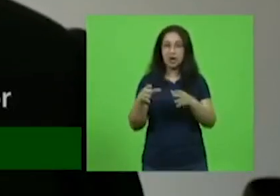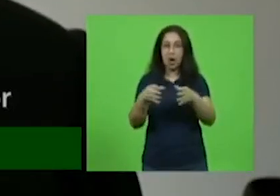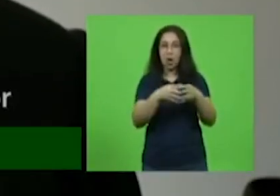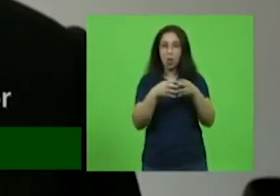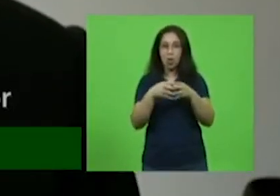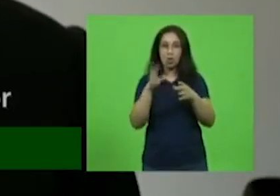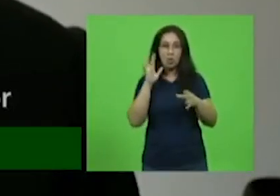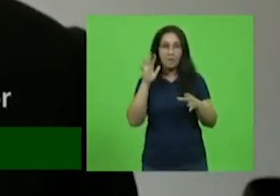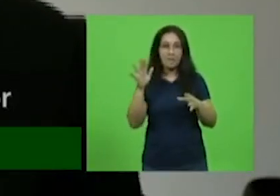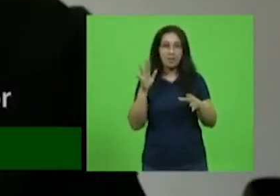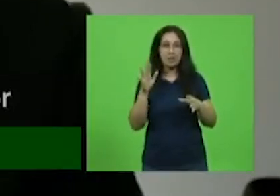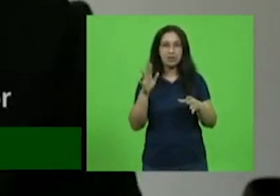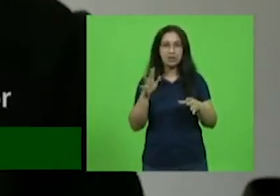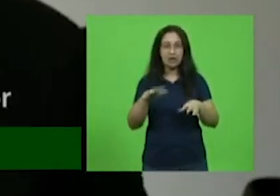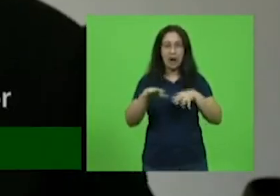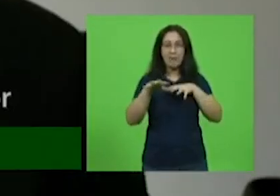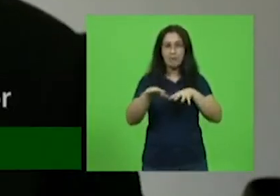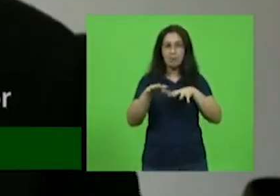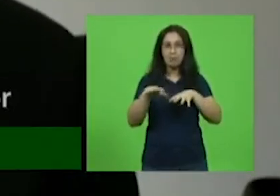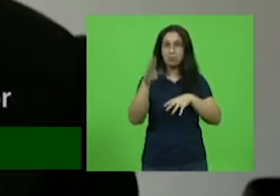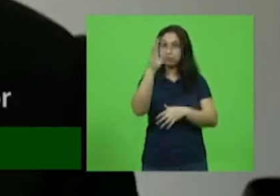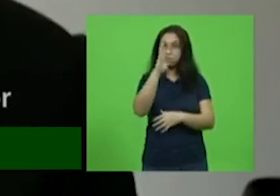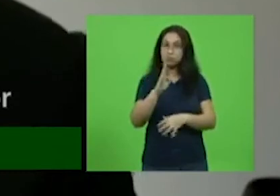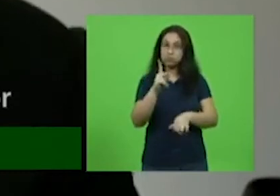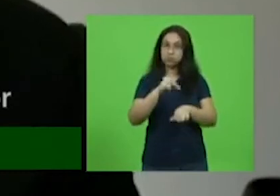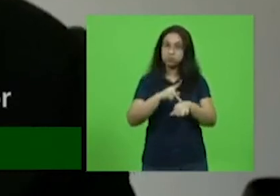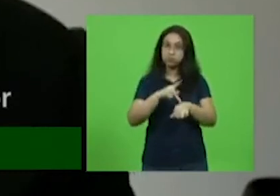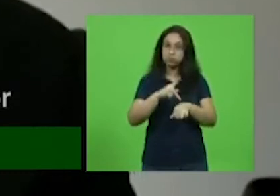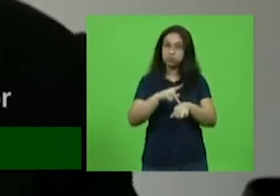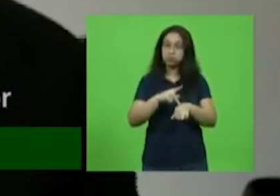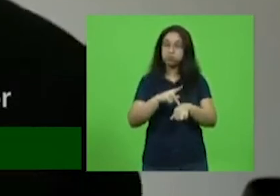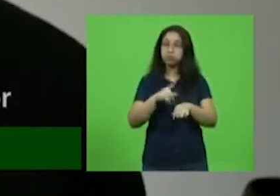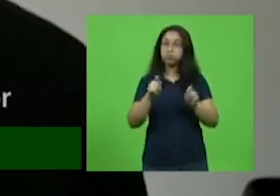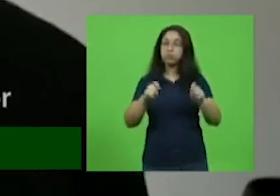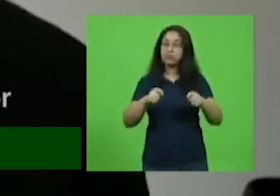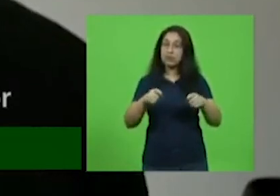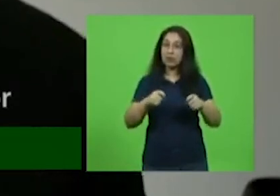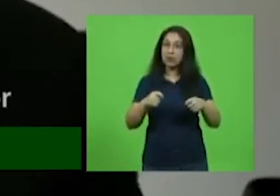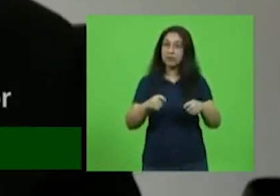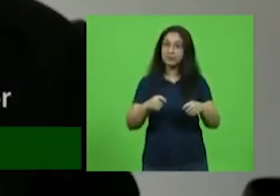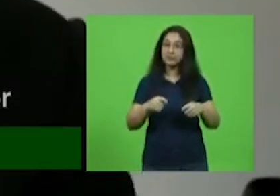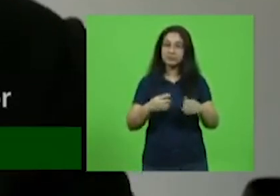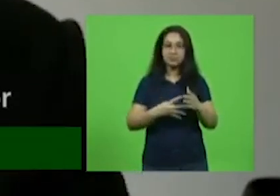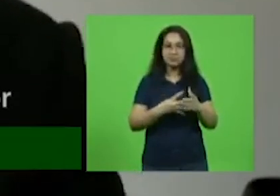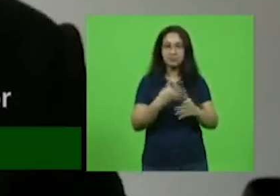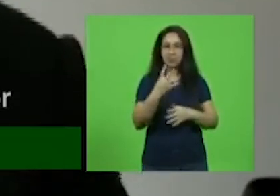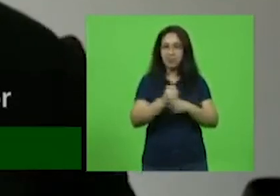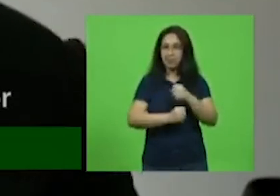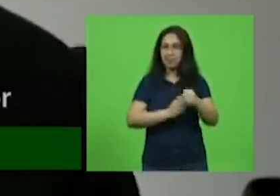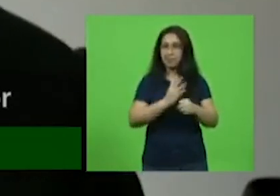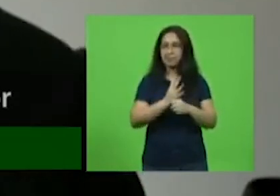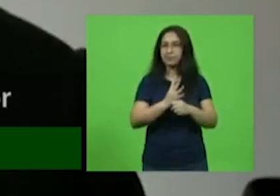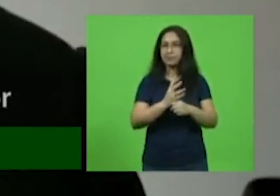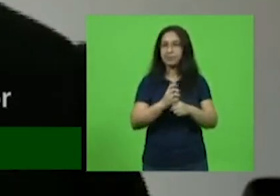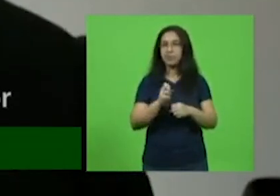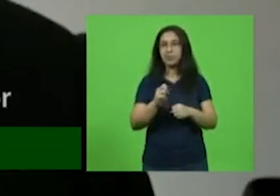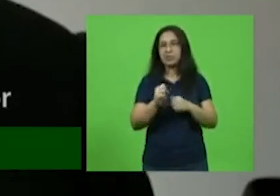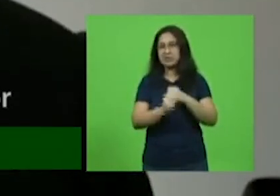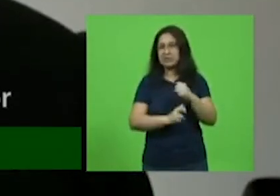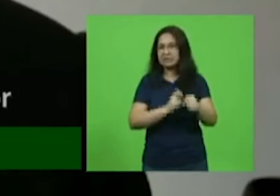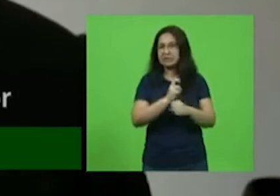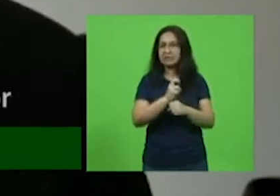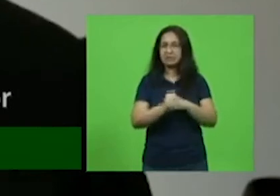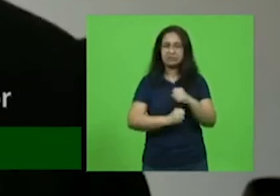grande movimento em nível nacional para ter eleições unificadas, que seja em 4 em 4 anos, em 5 em 5 anos, não importa.